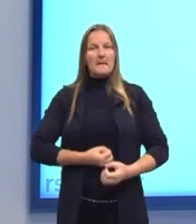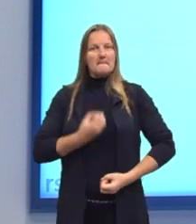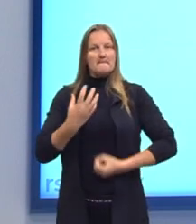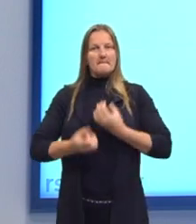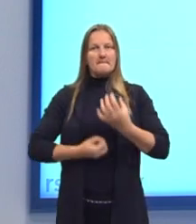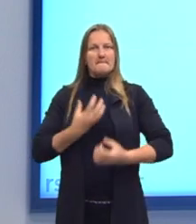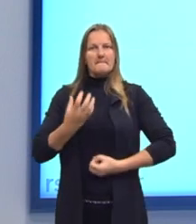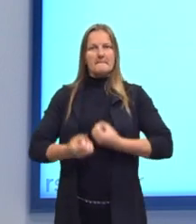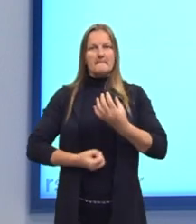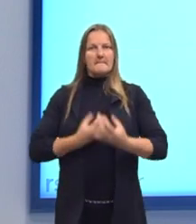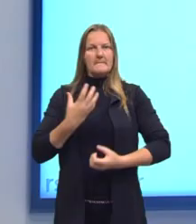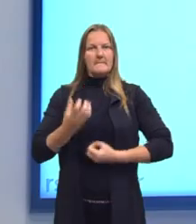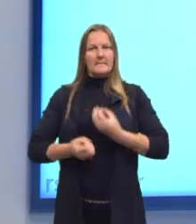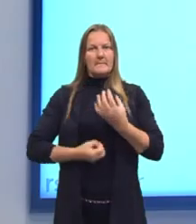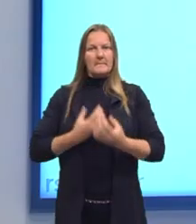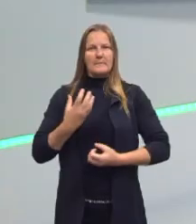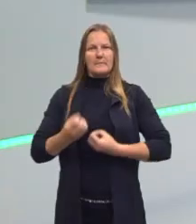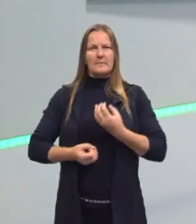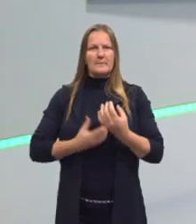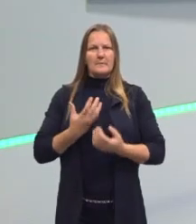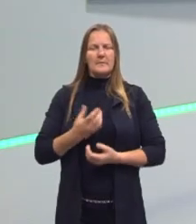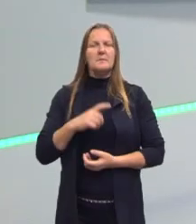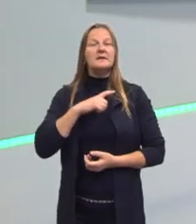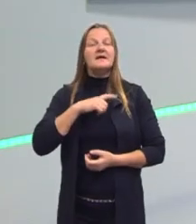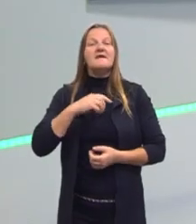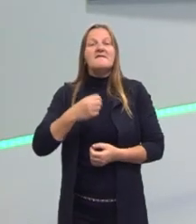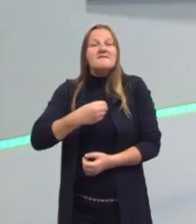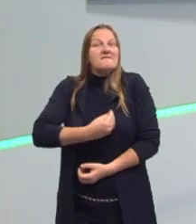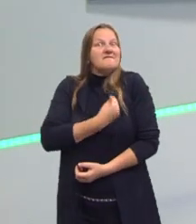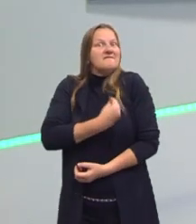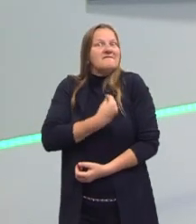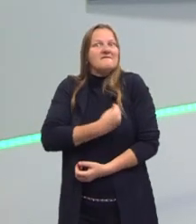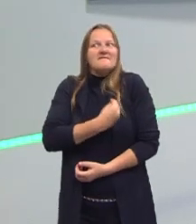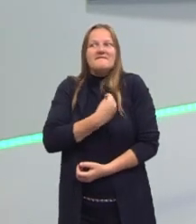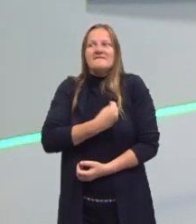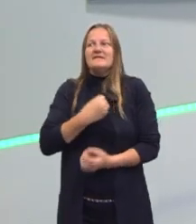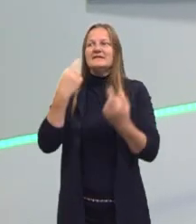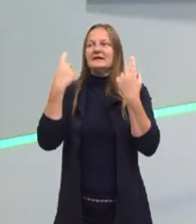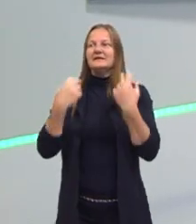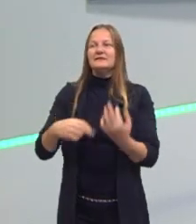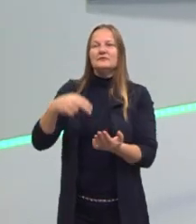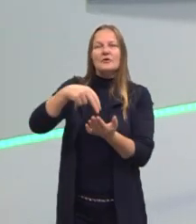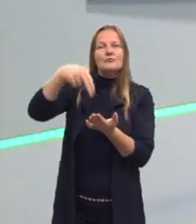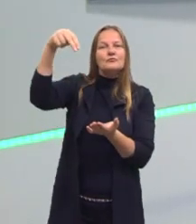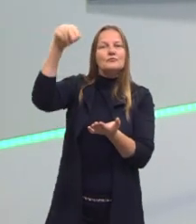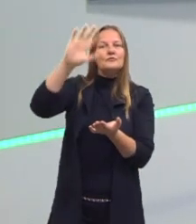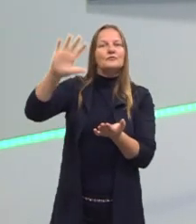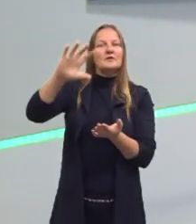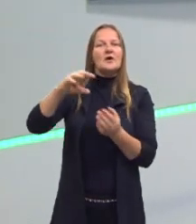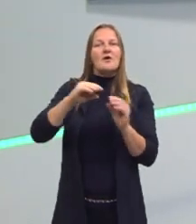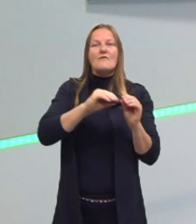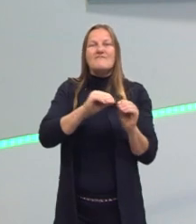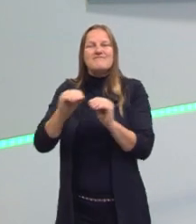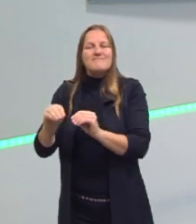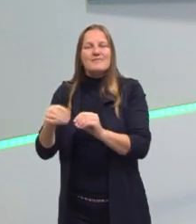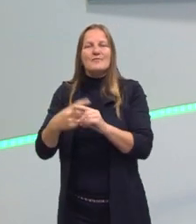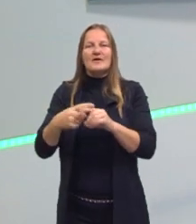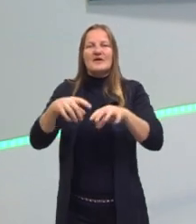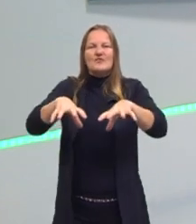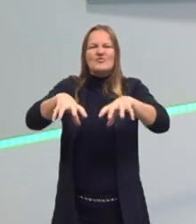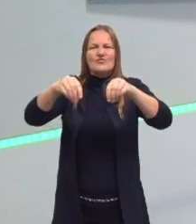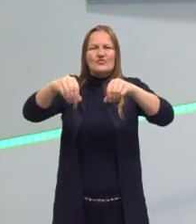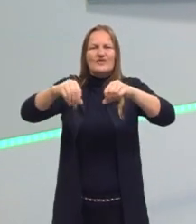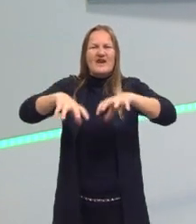Que fala sobre essa vinda do nordestino Fugindo da seca E de como era a vida dele